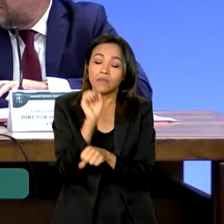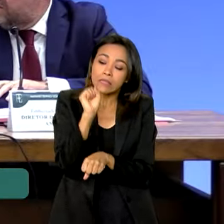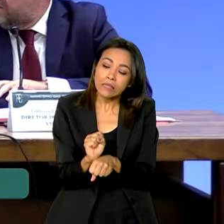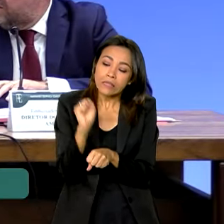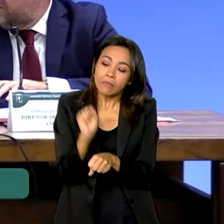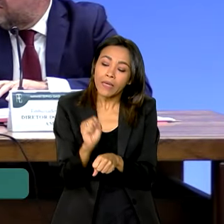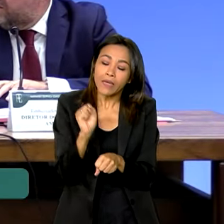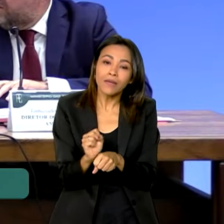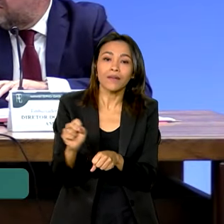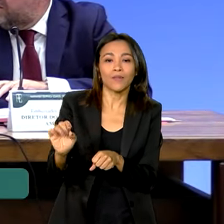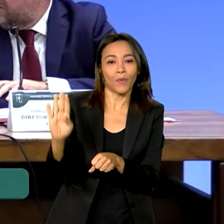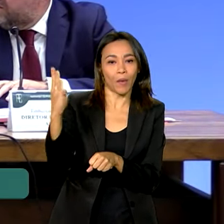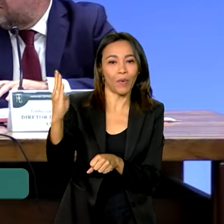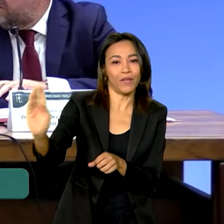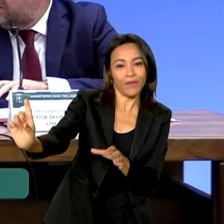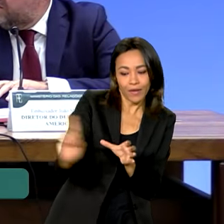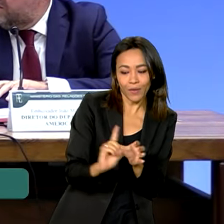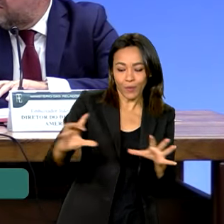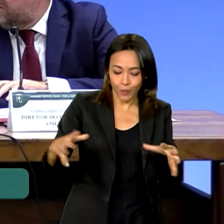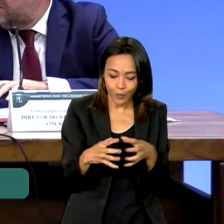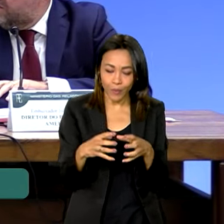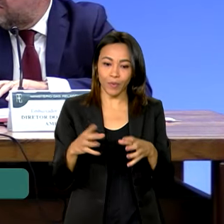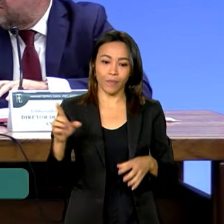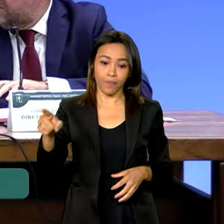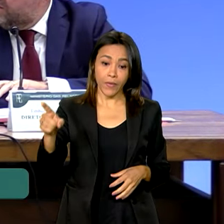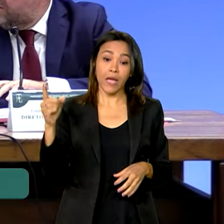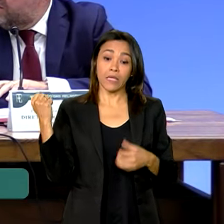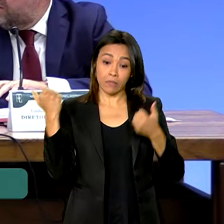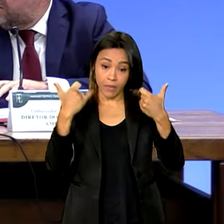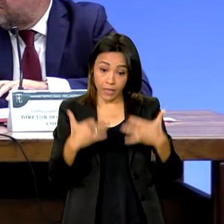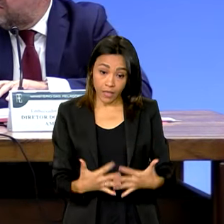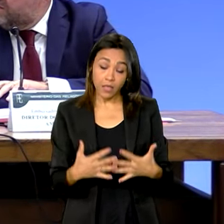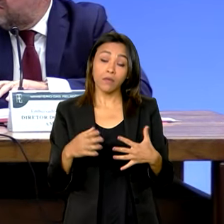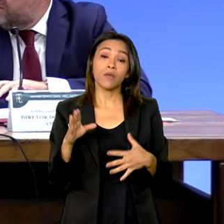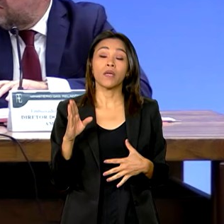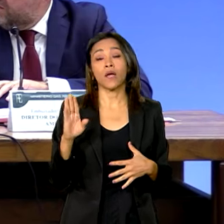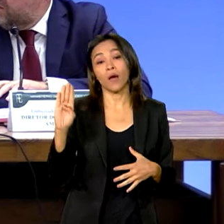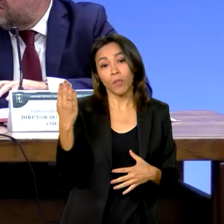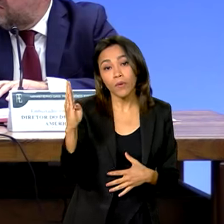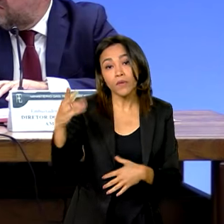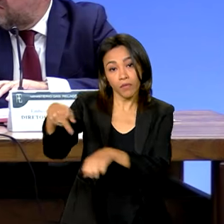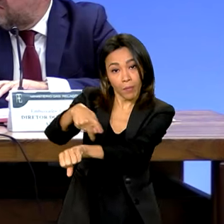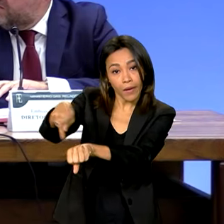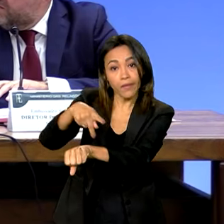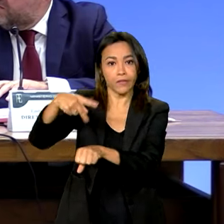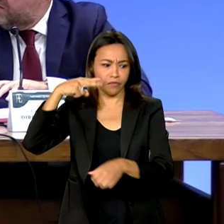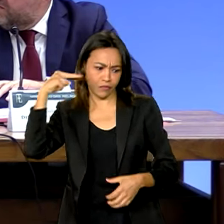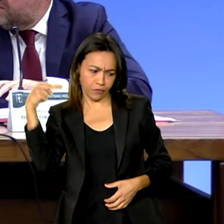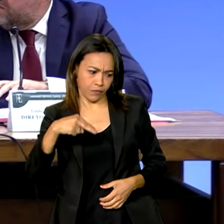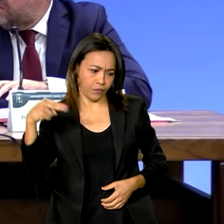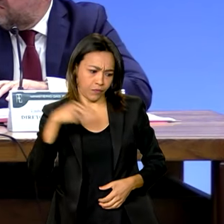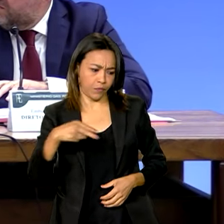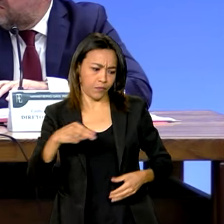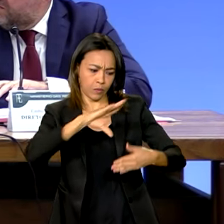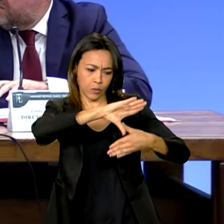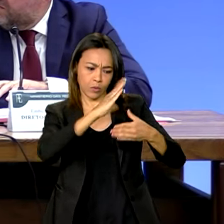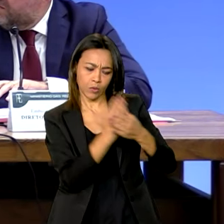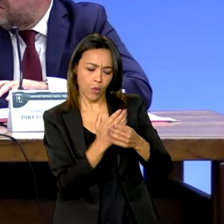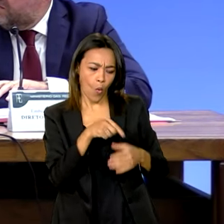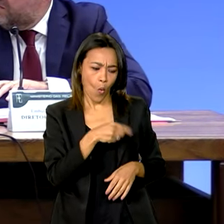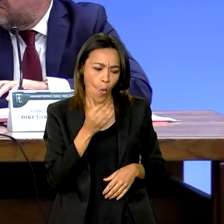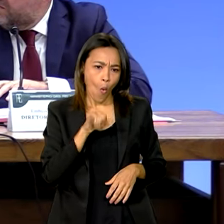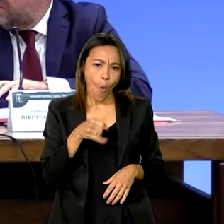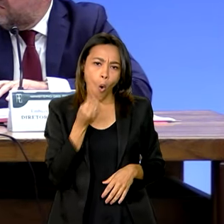Os bolivianos, nesse processo, se deram conta de que o Mercosul realmente é uma oportunidade para